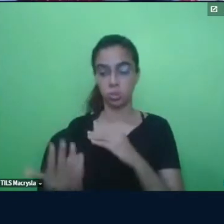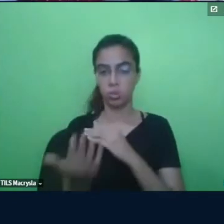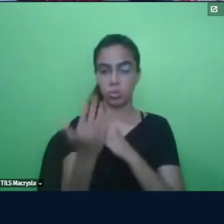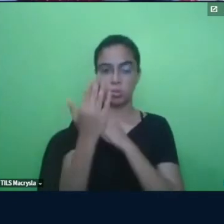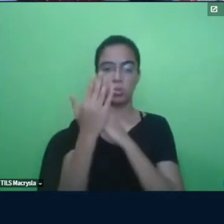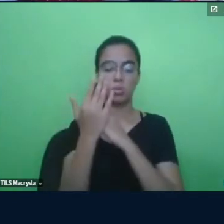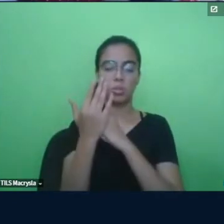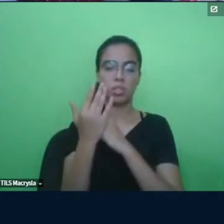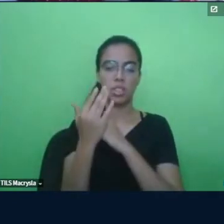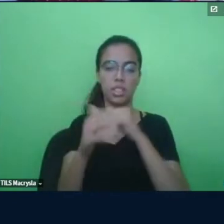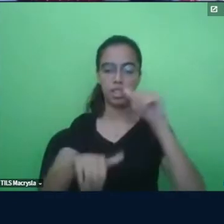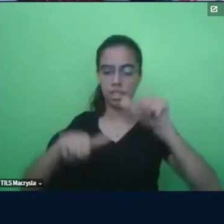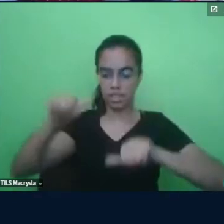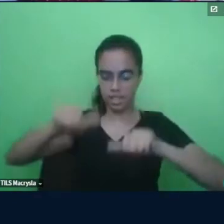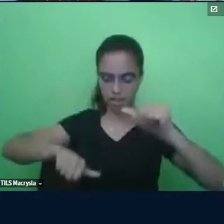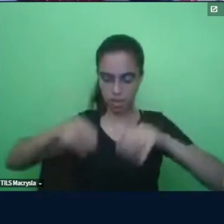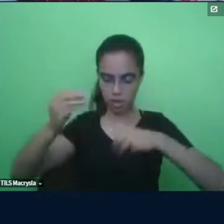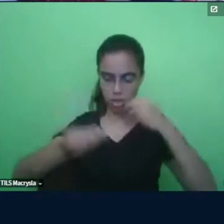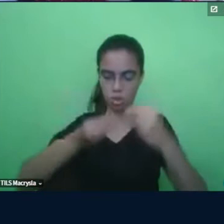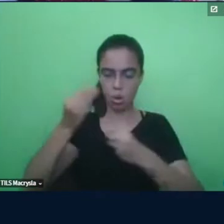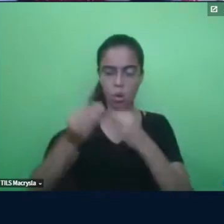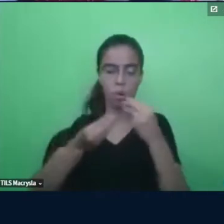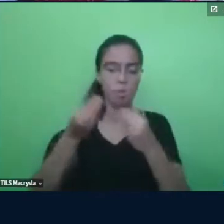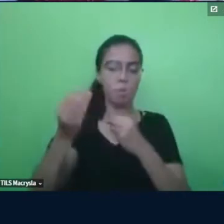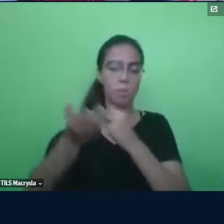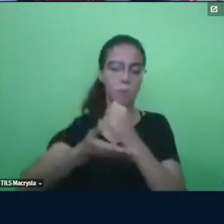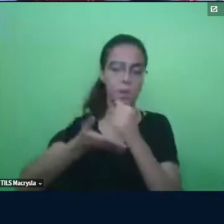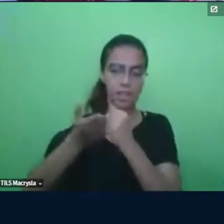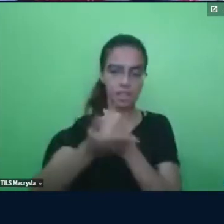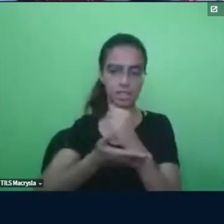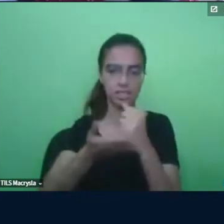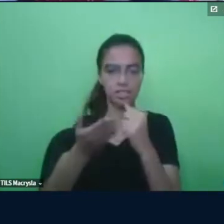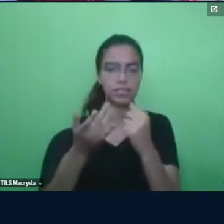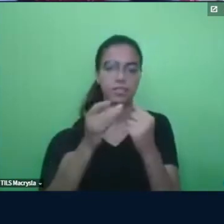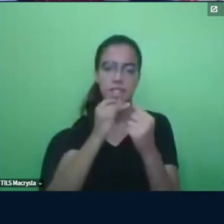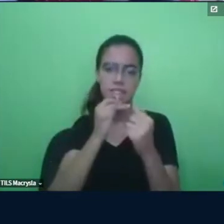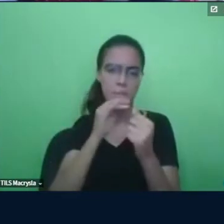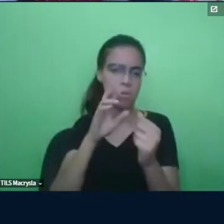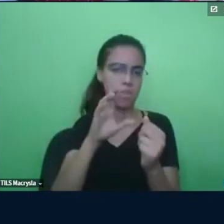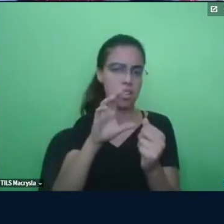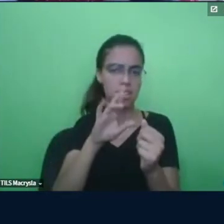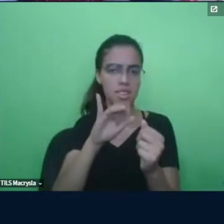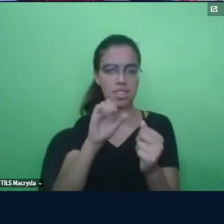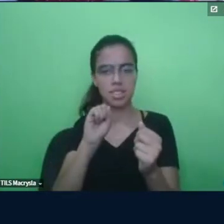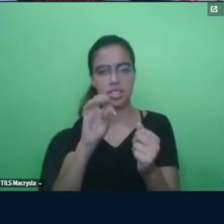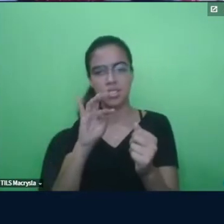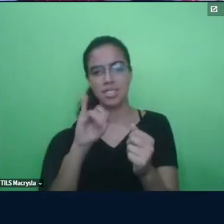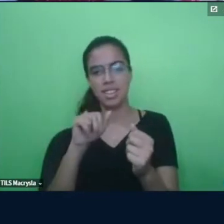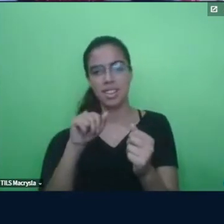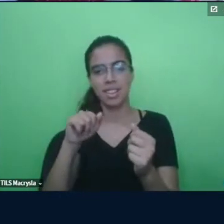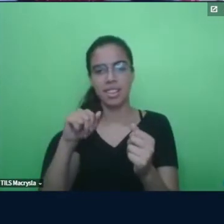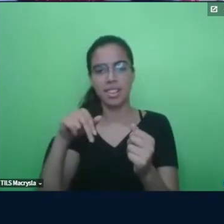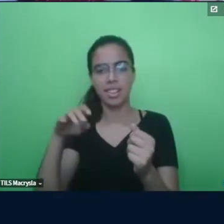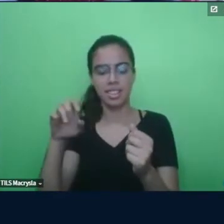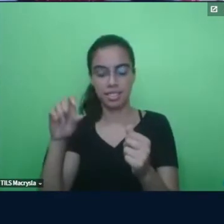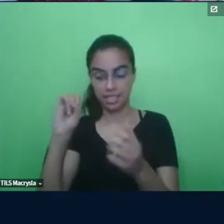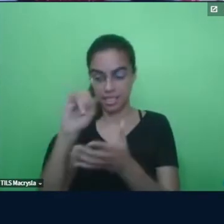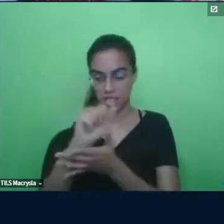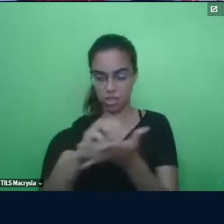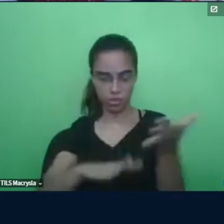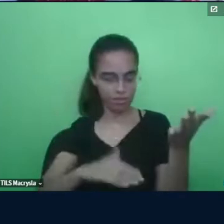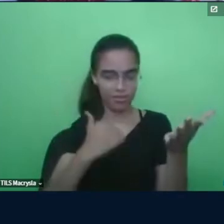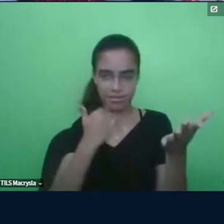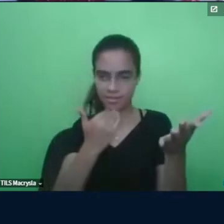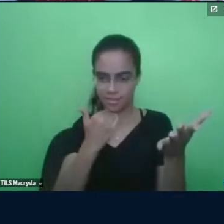a avaliar a sua própria abordagem, né? Então, não é, Cristiane, porque uma atividade não deu certo que não dá